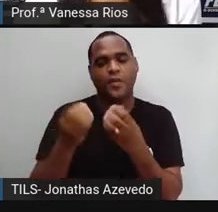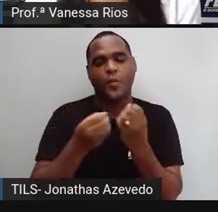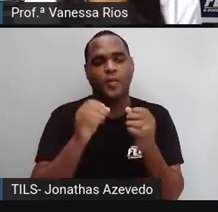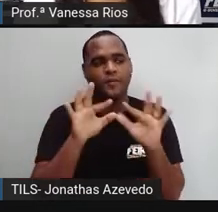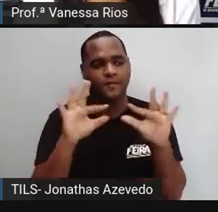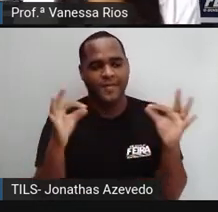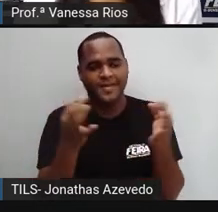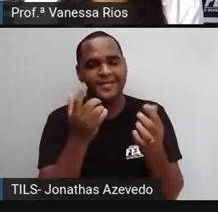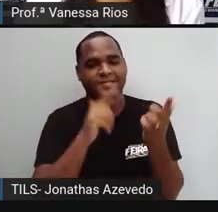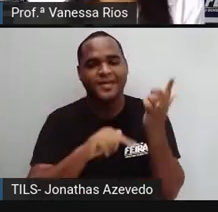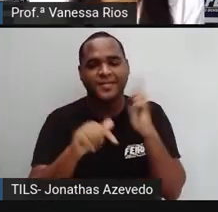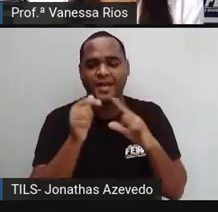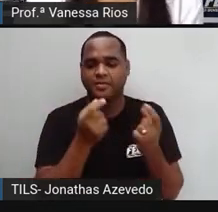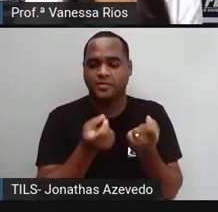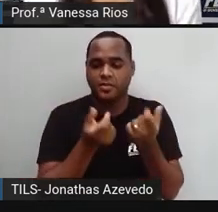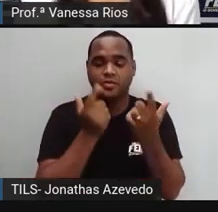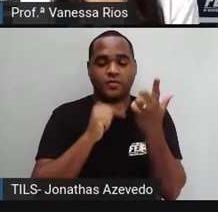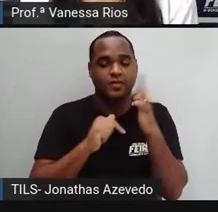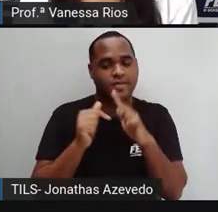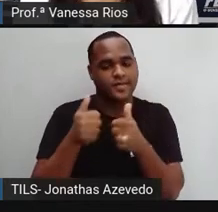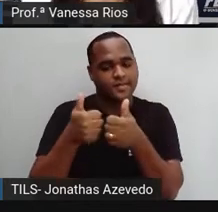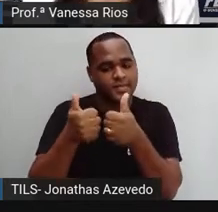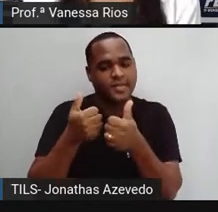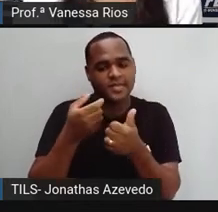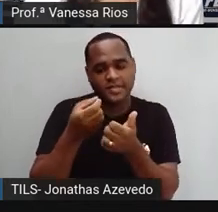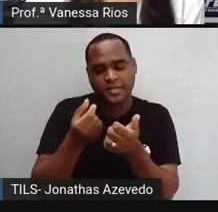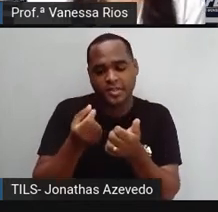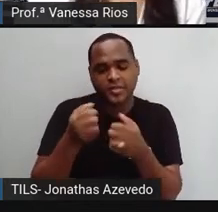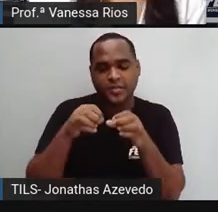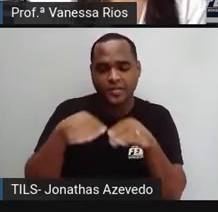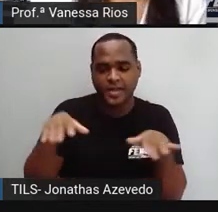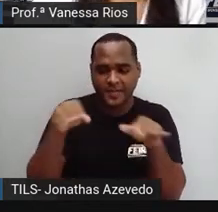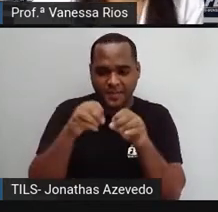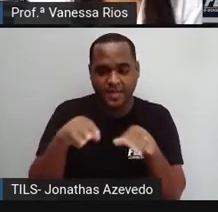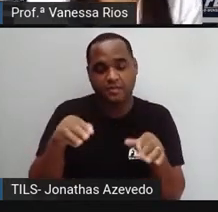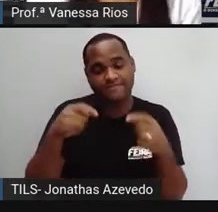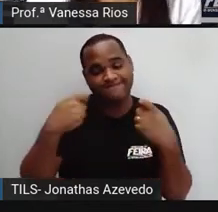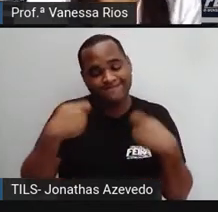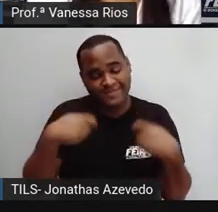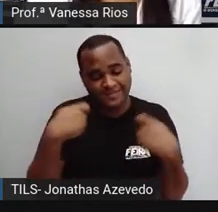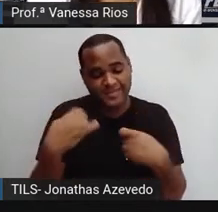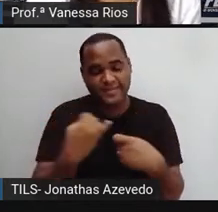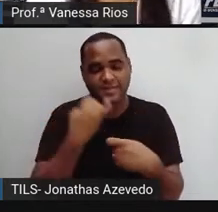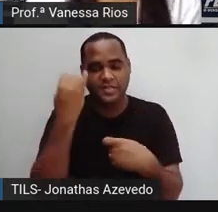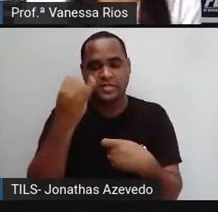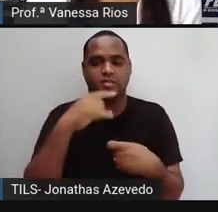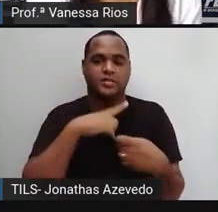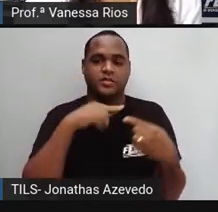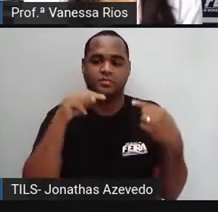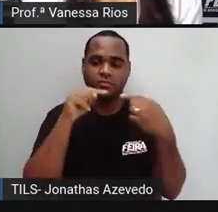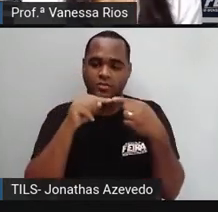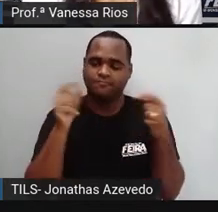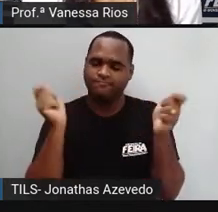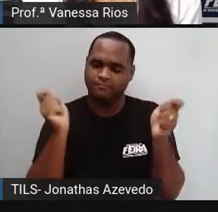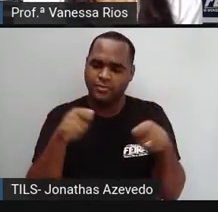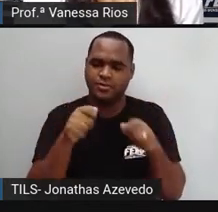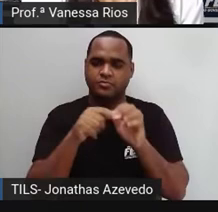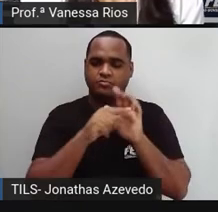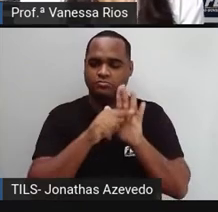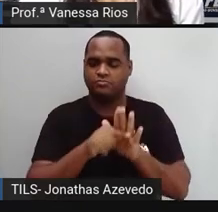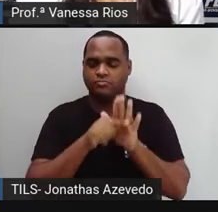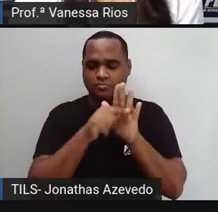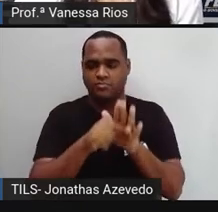adquire o dinheiro necessário para custear as despesas, as necessidades, é algo que vai contribuir enquanto